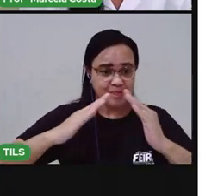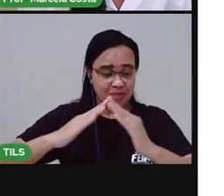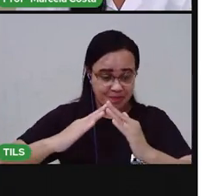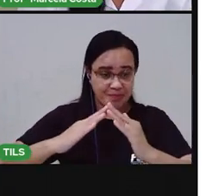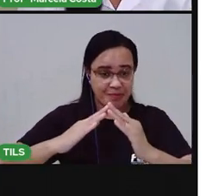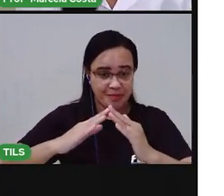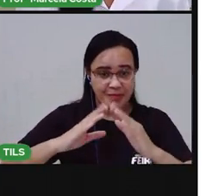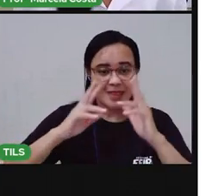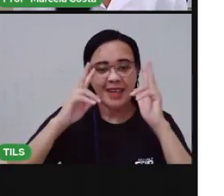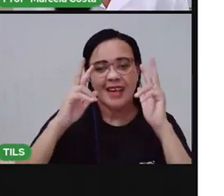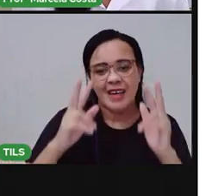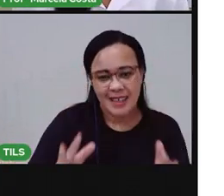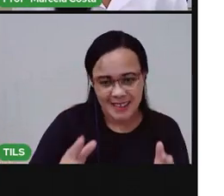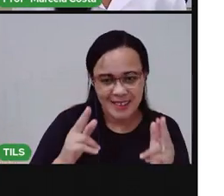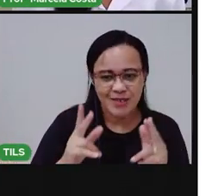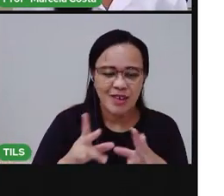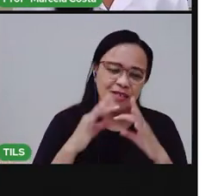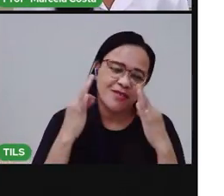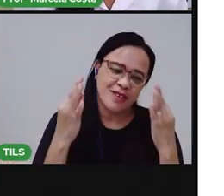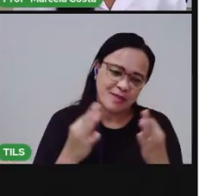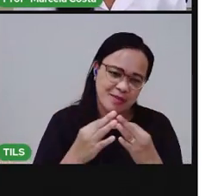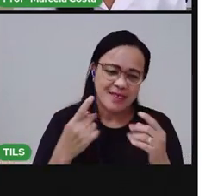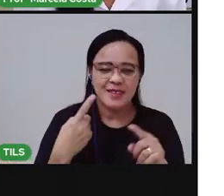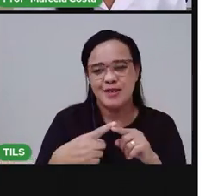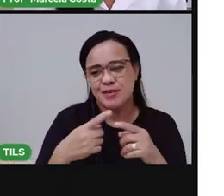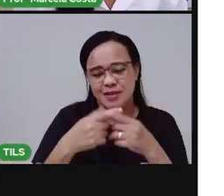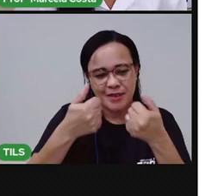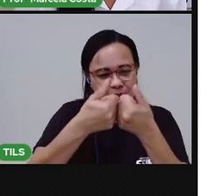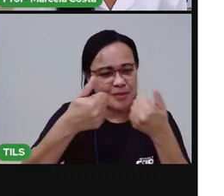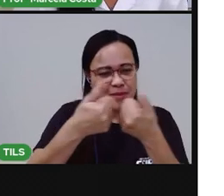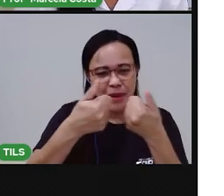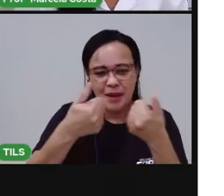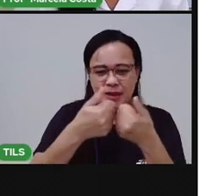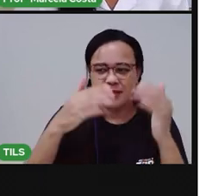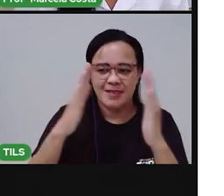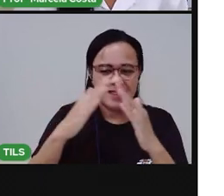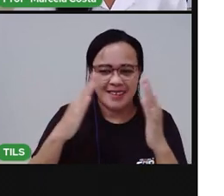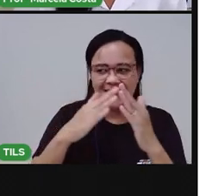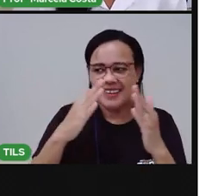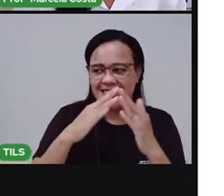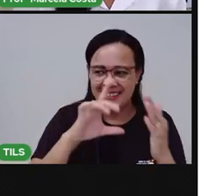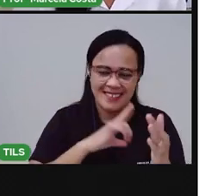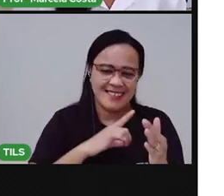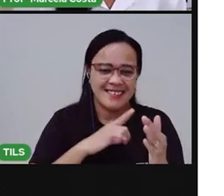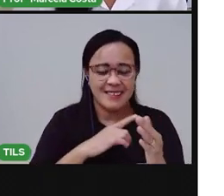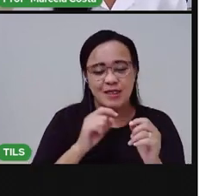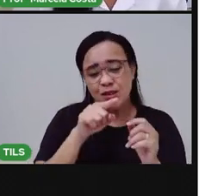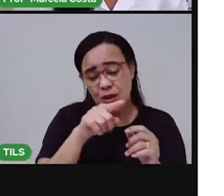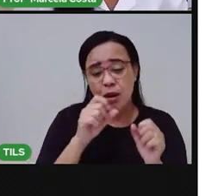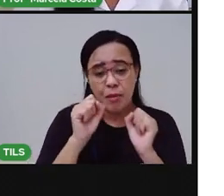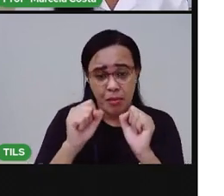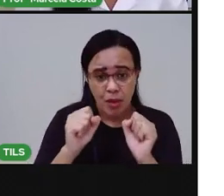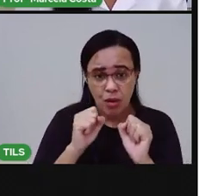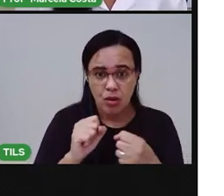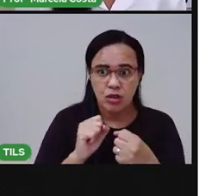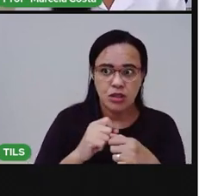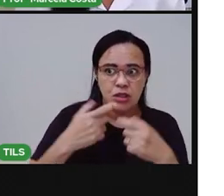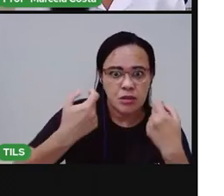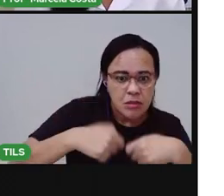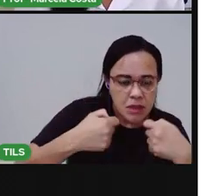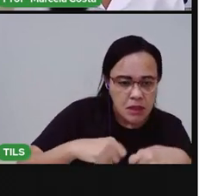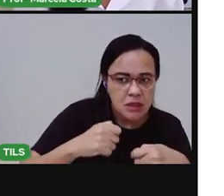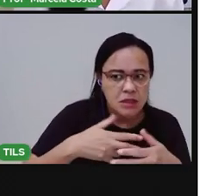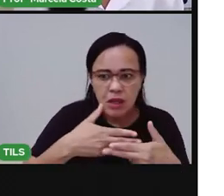porque estão ali perto da nossa casa. Você pode precisar do seu